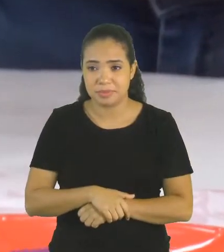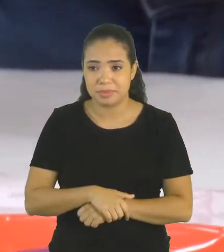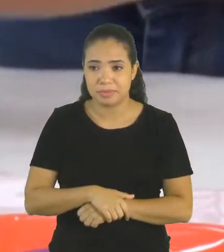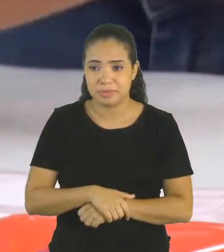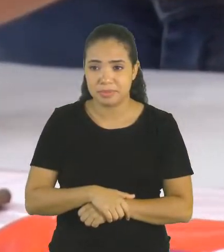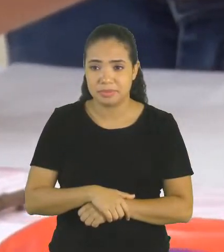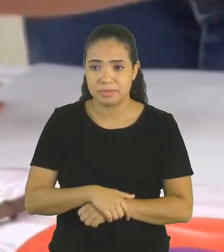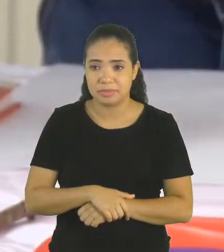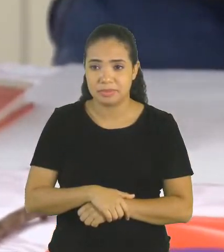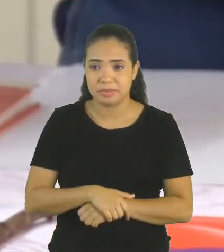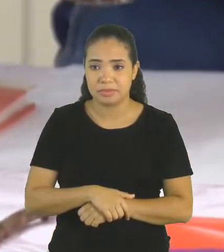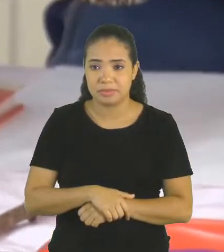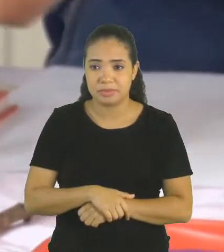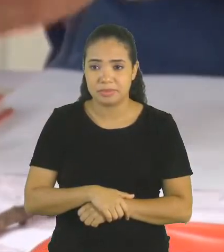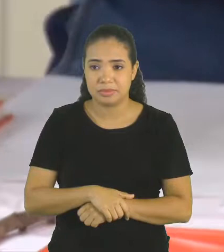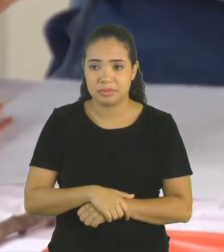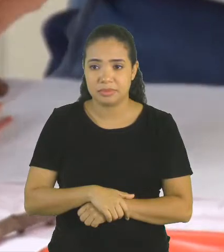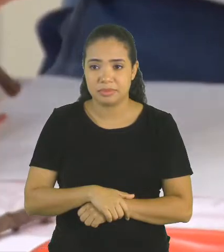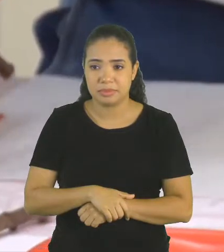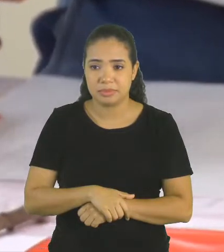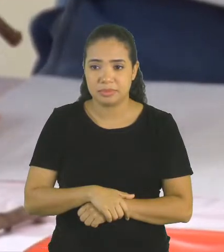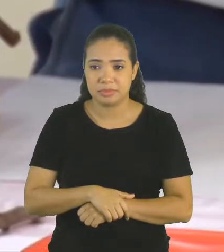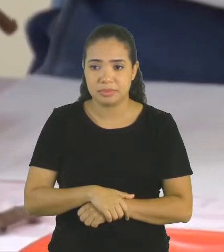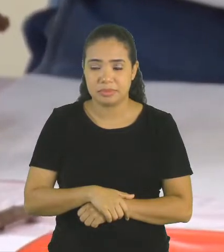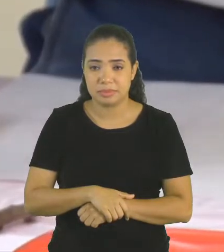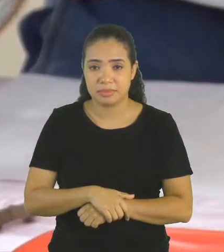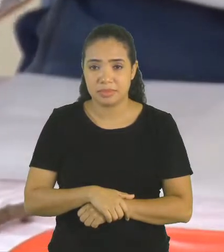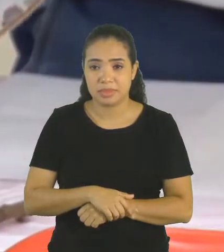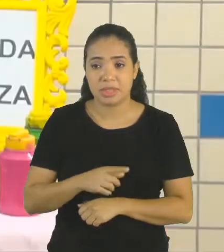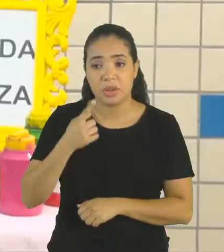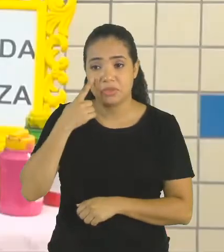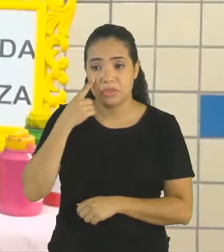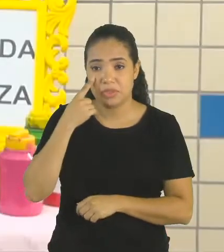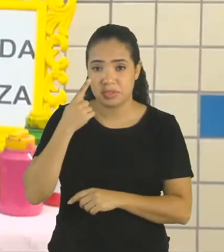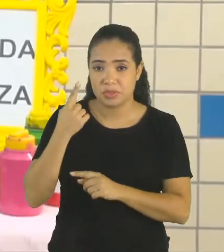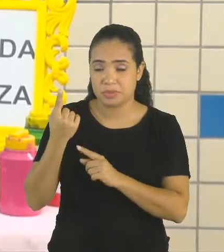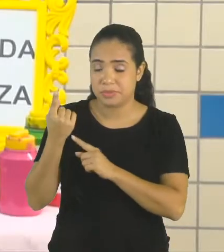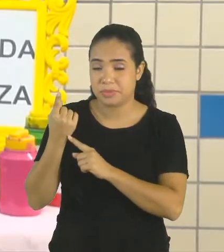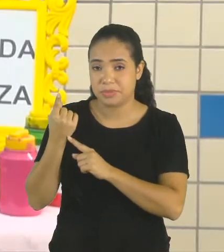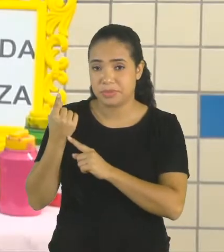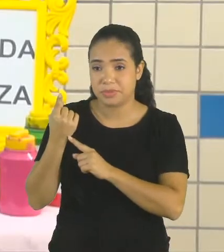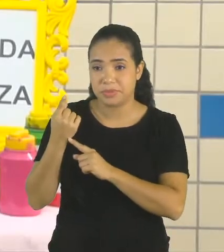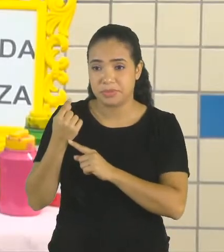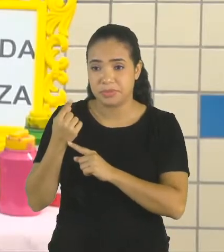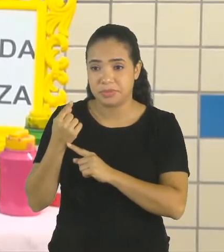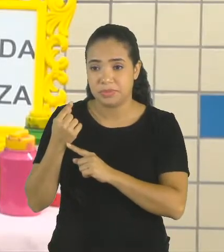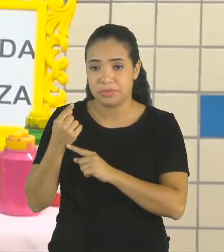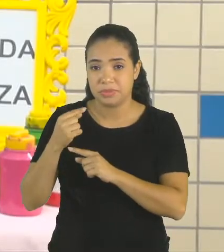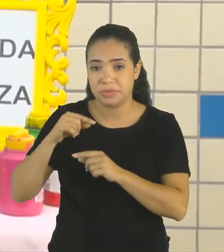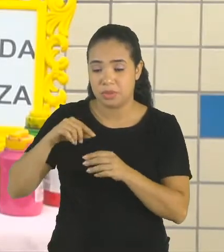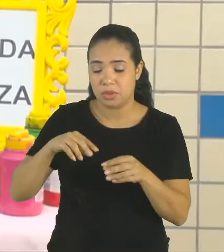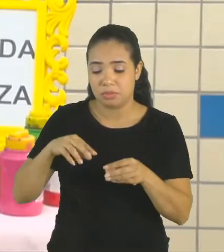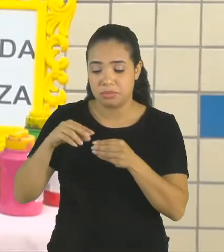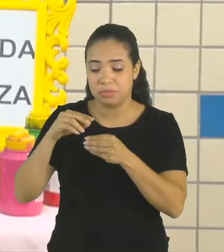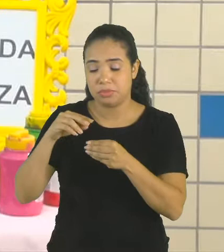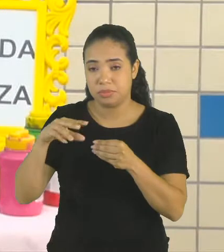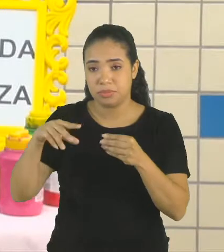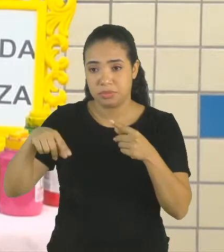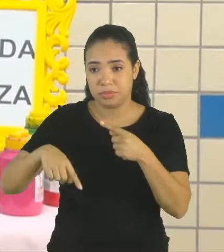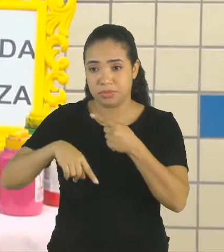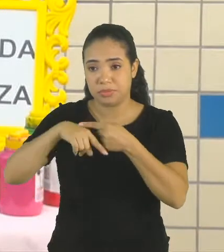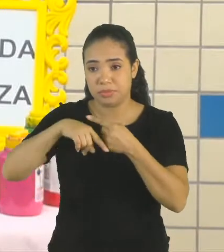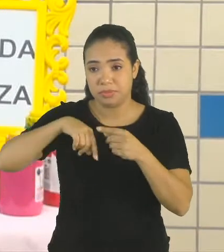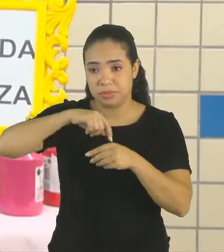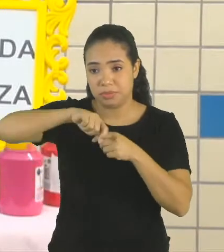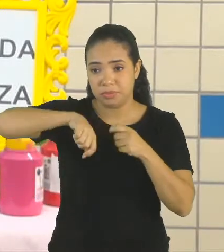a fita, a fita, envolver esse galho na